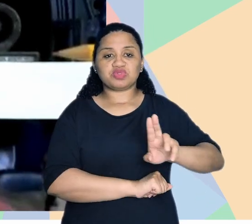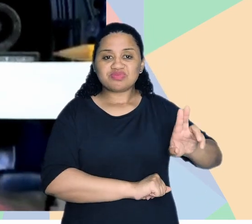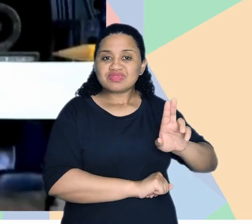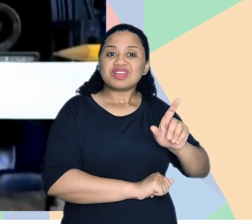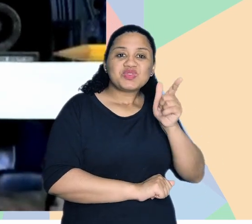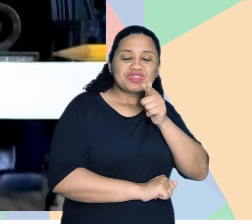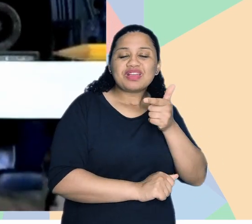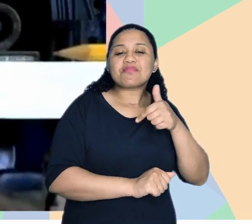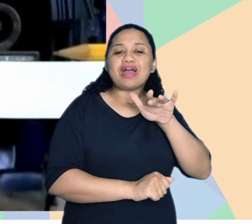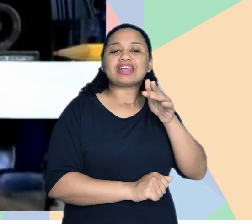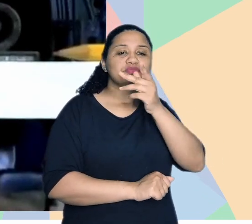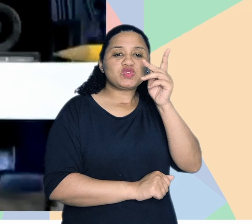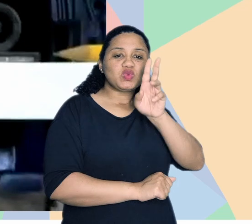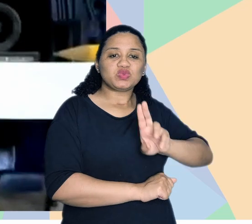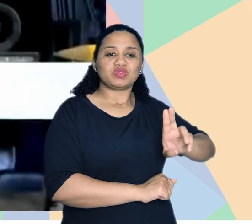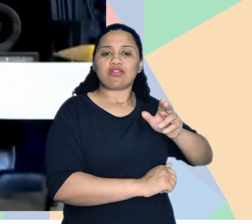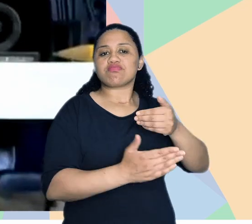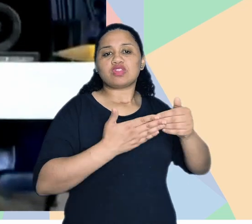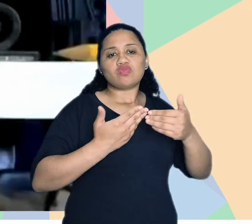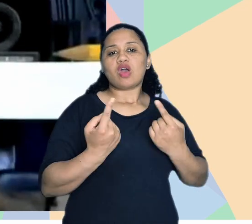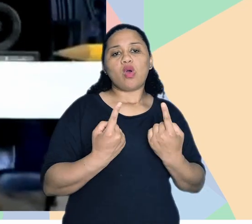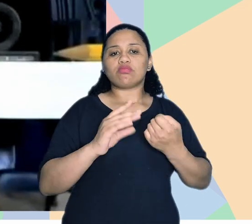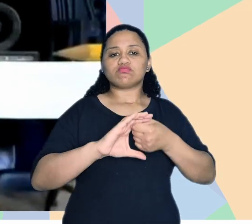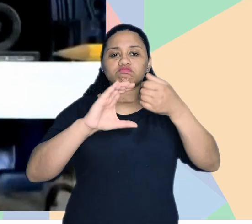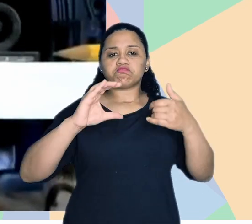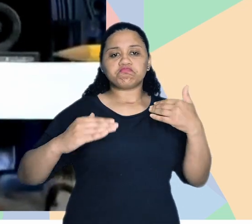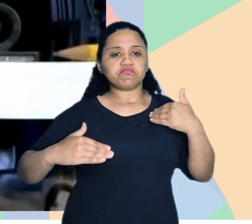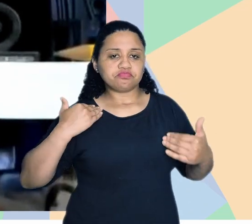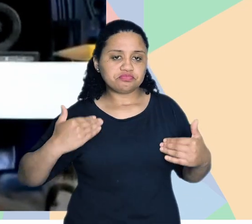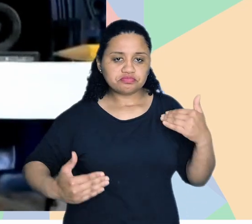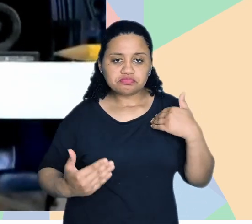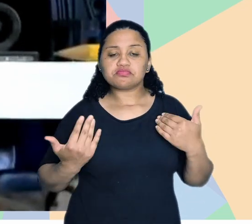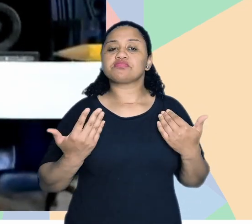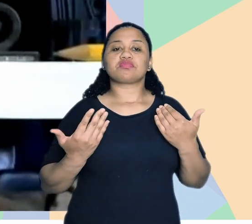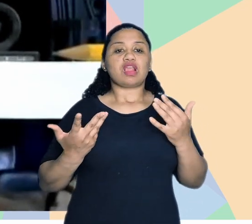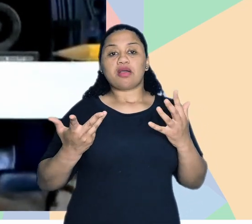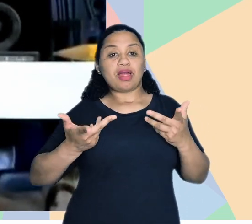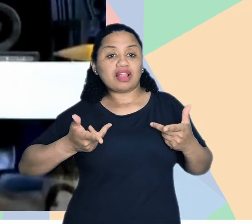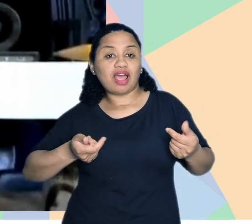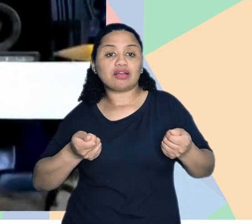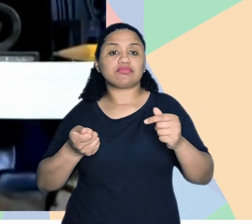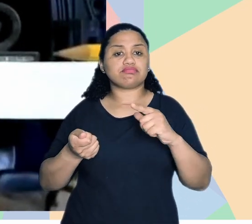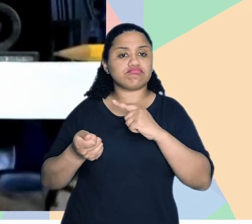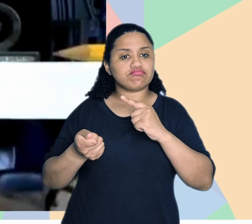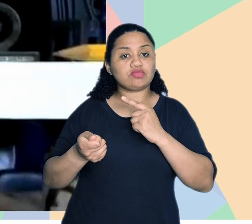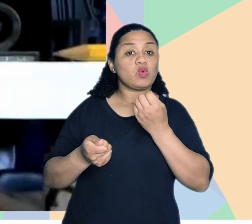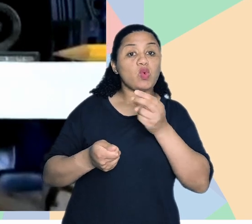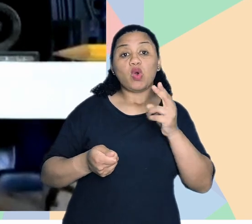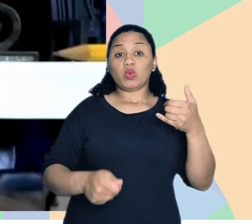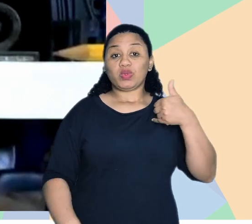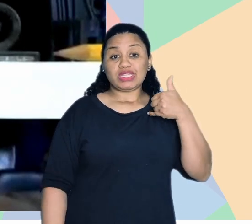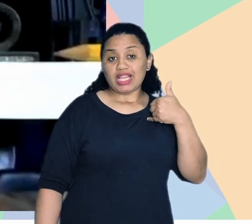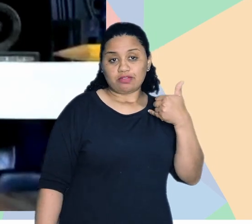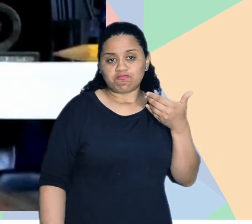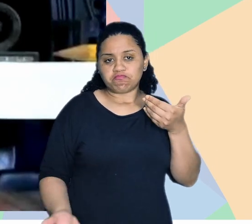número possível de usuários, independente das suas características físicas, das suas habilidades ou da sua faixa